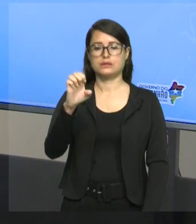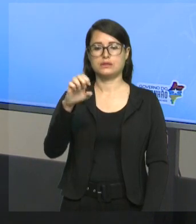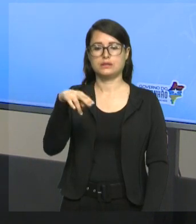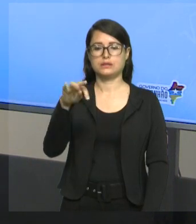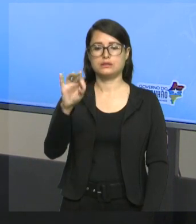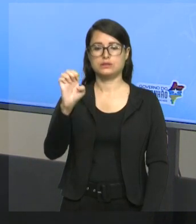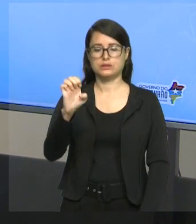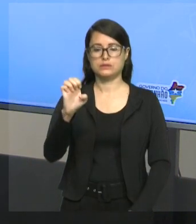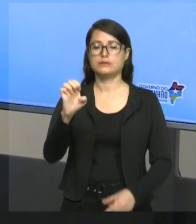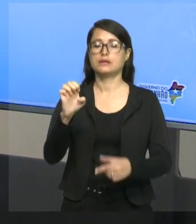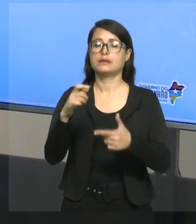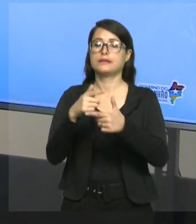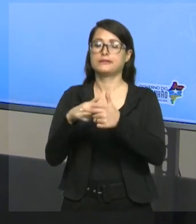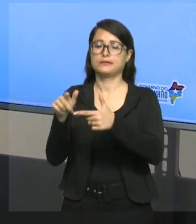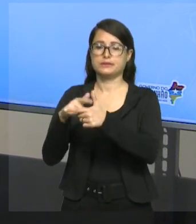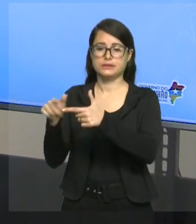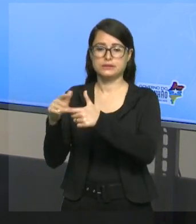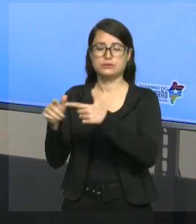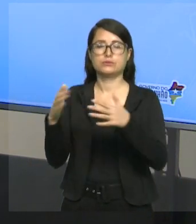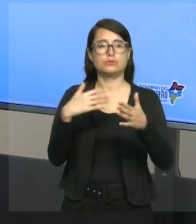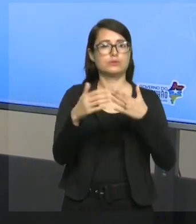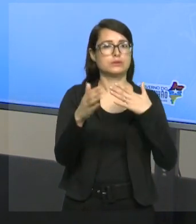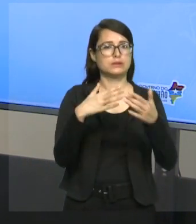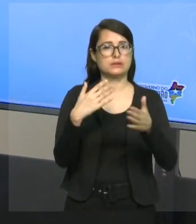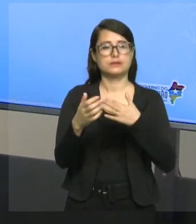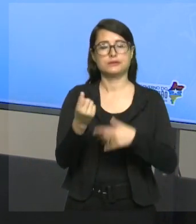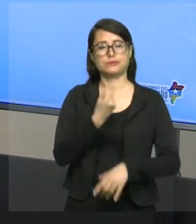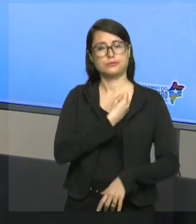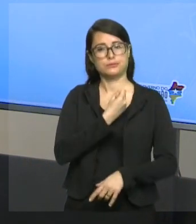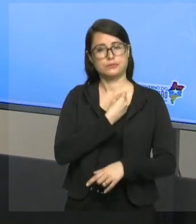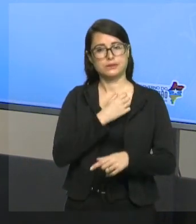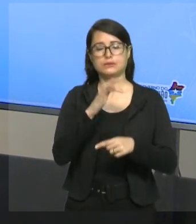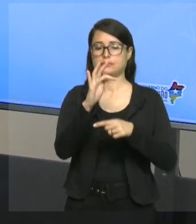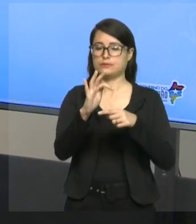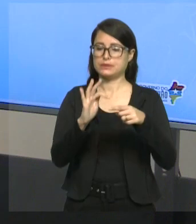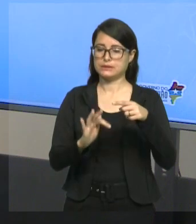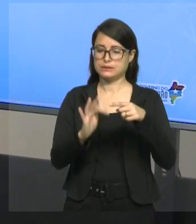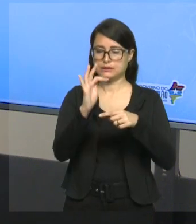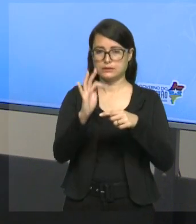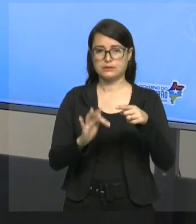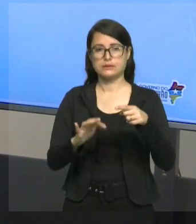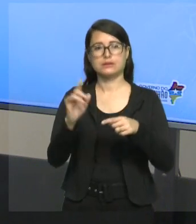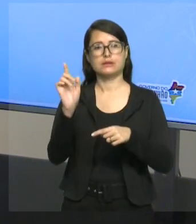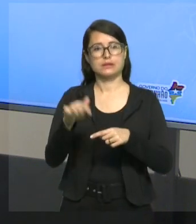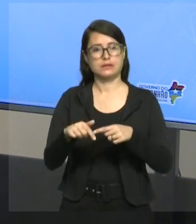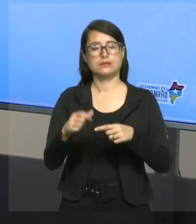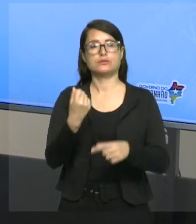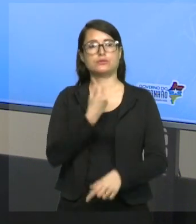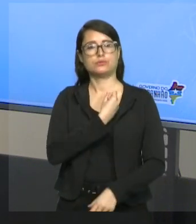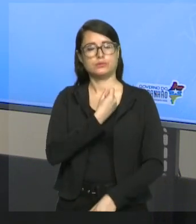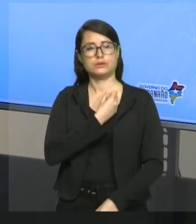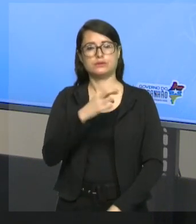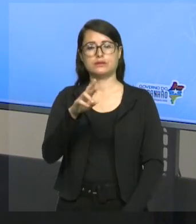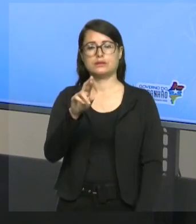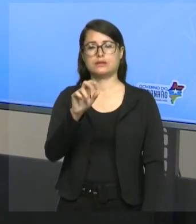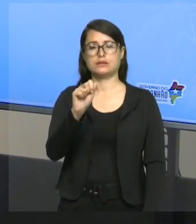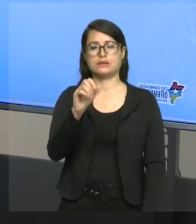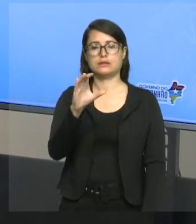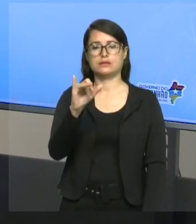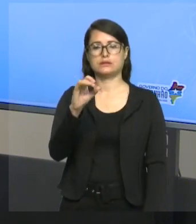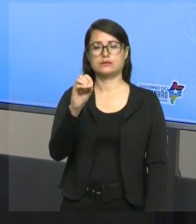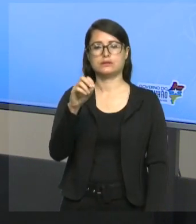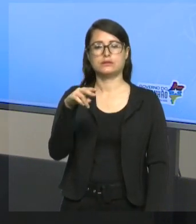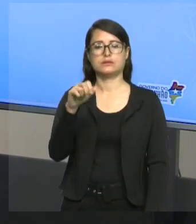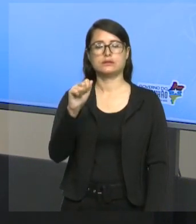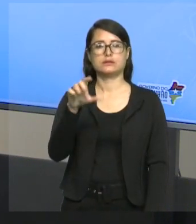Então, qualquer número que possa ser expresso em forma de fração é chamado de número racional. Lembrando que esse